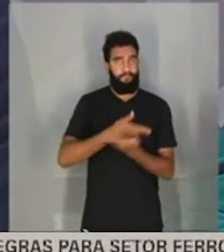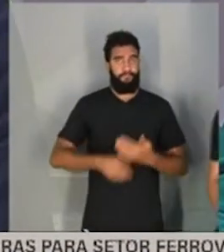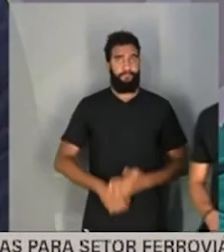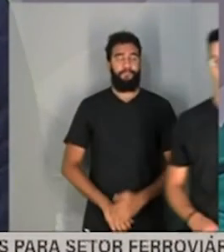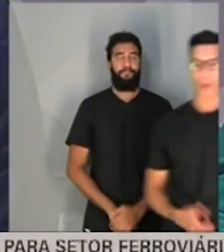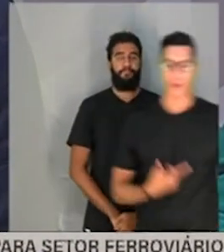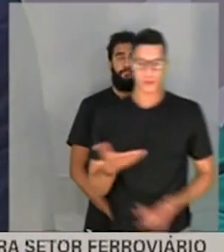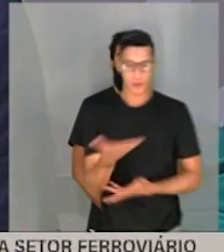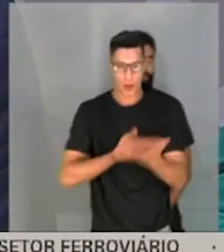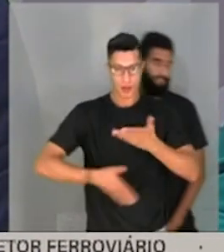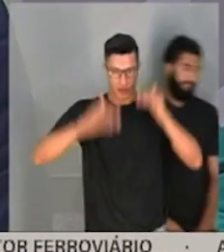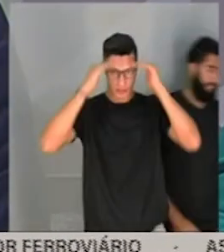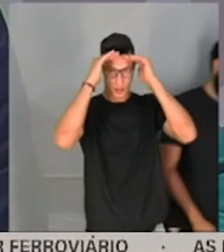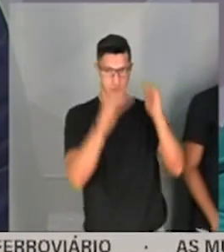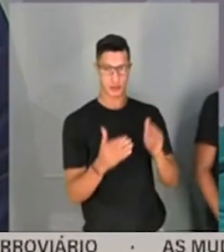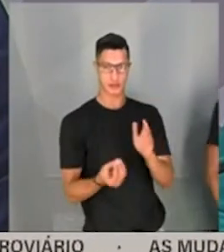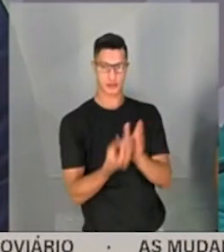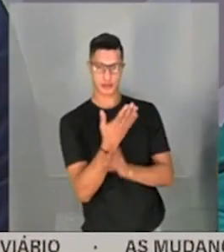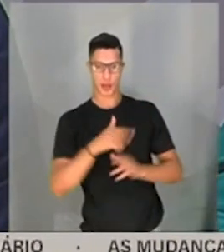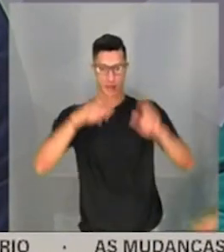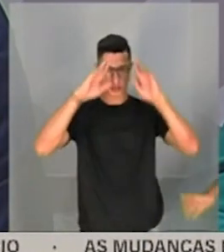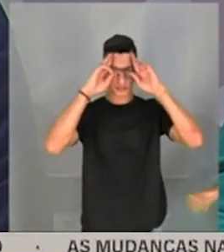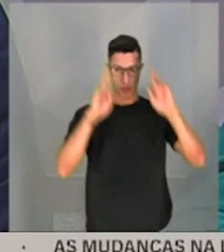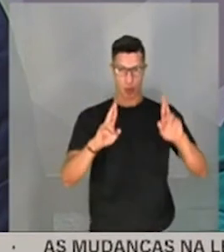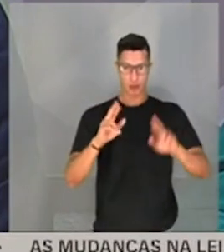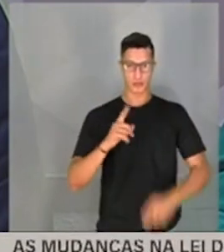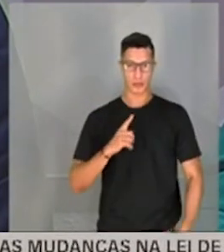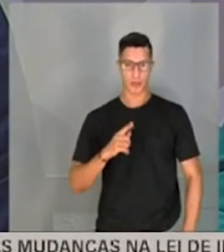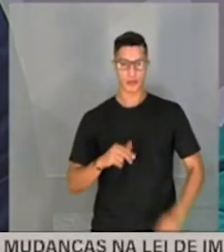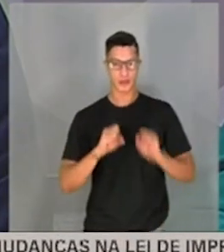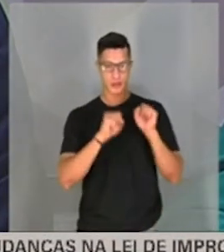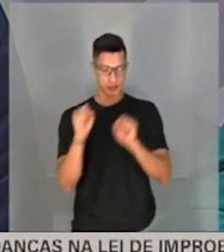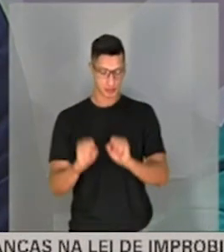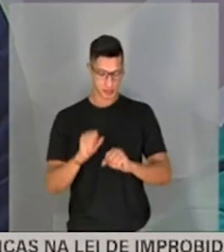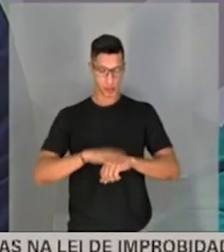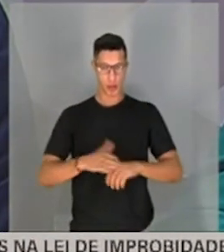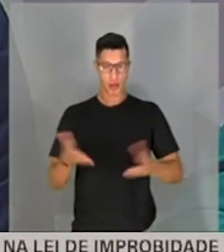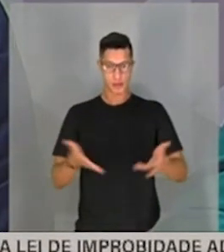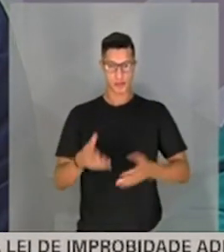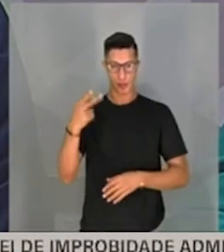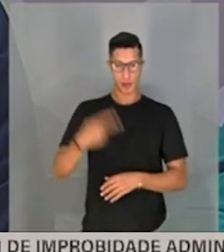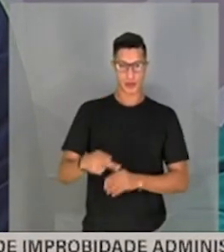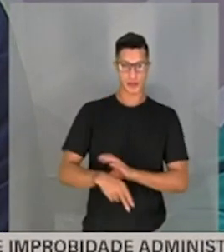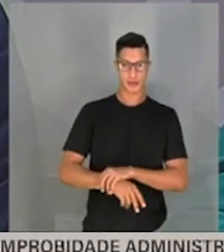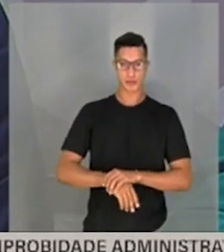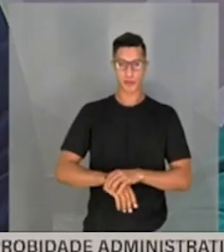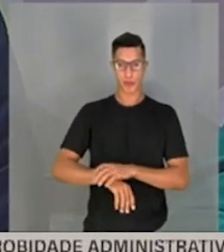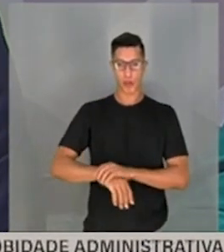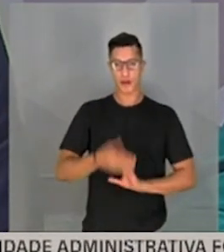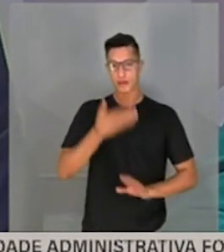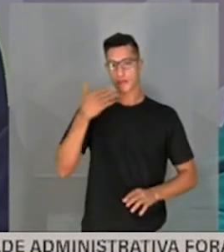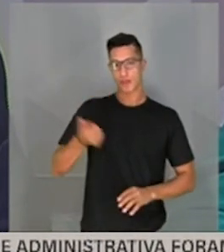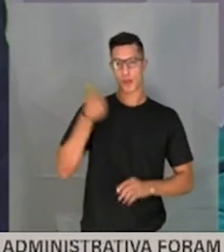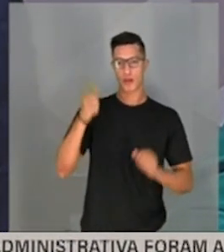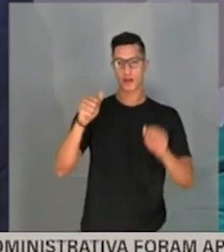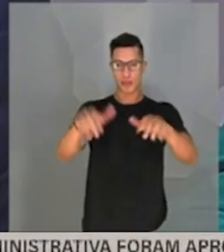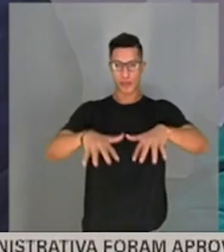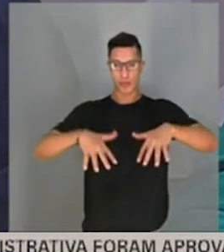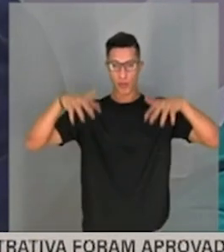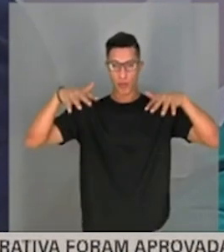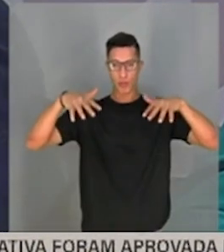respeito gera respeito. Podemos fazer hoje aqui a melhor sessão